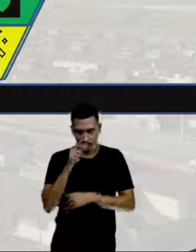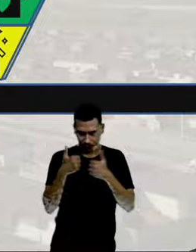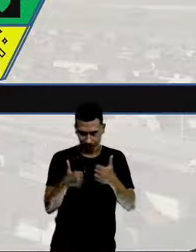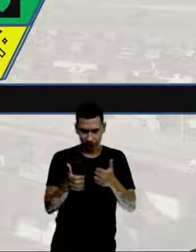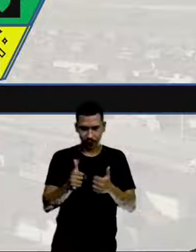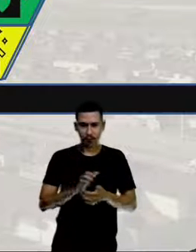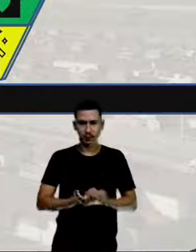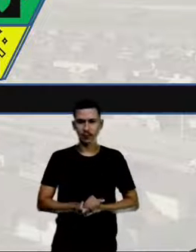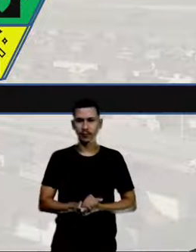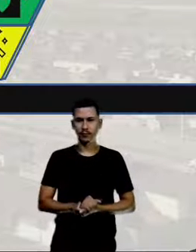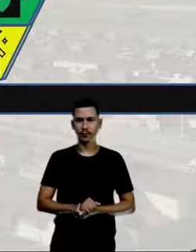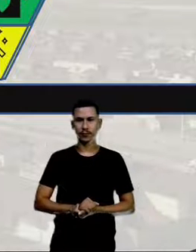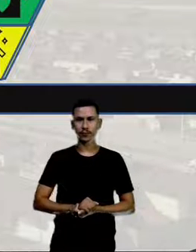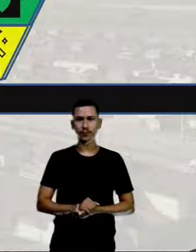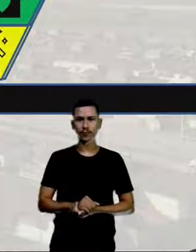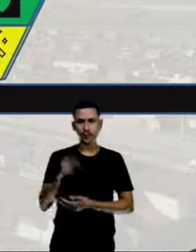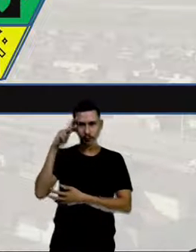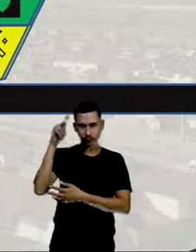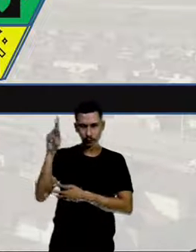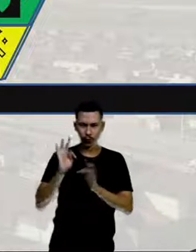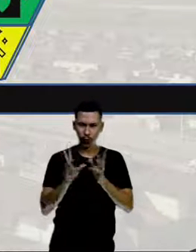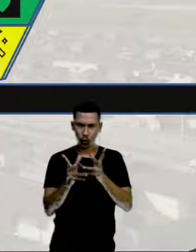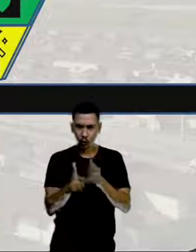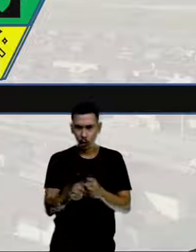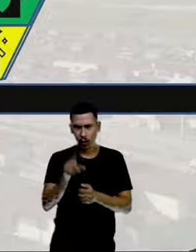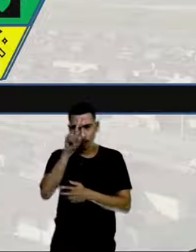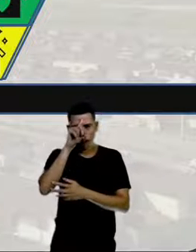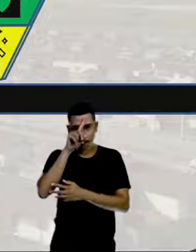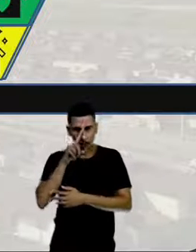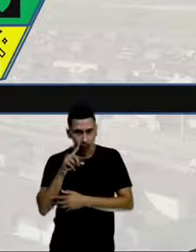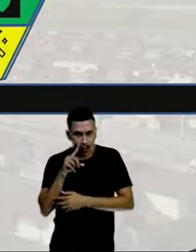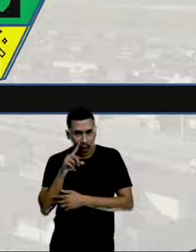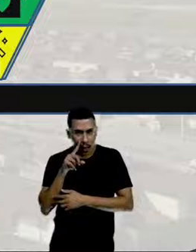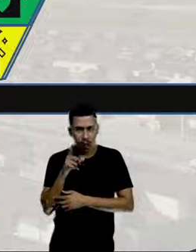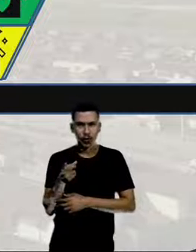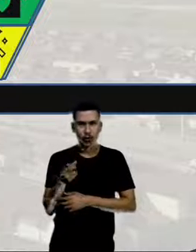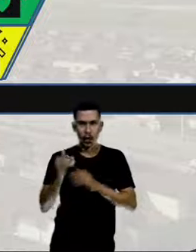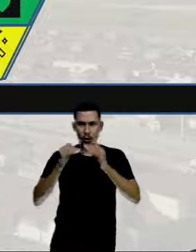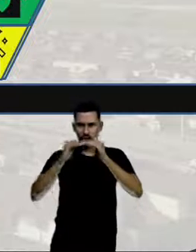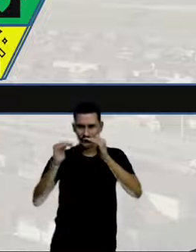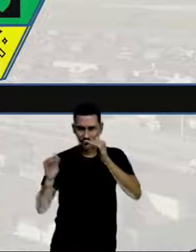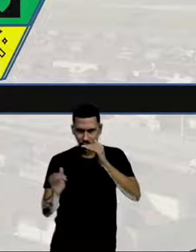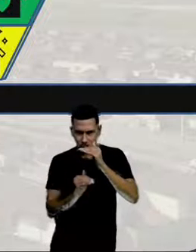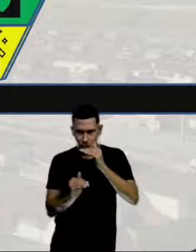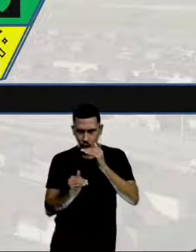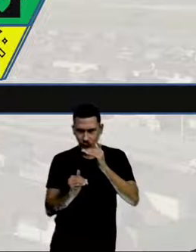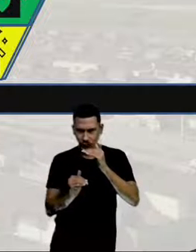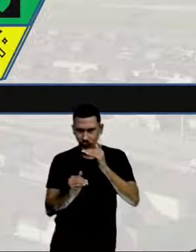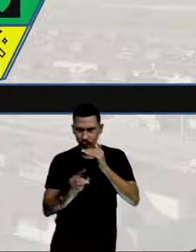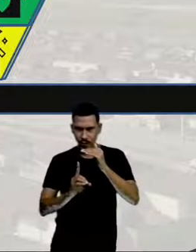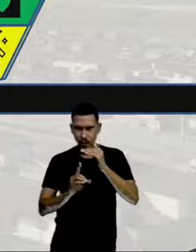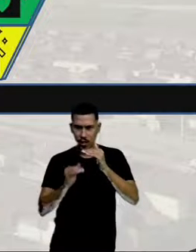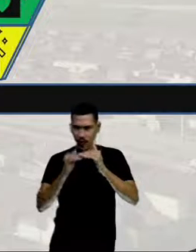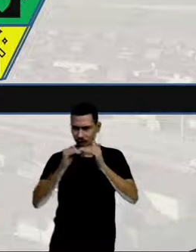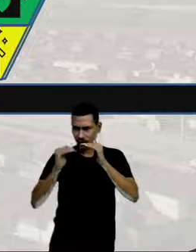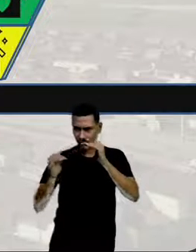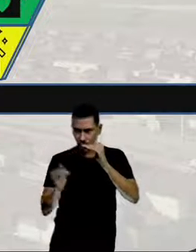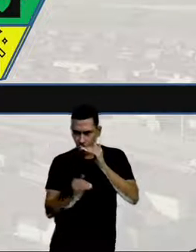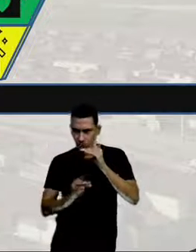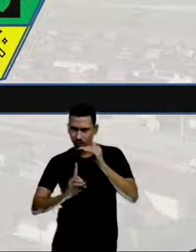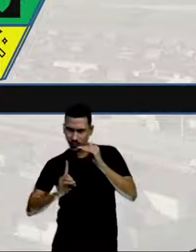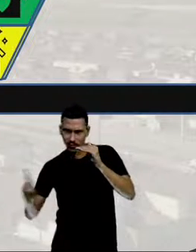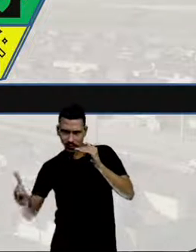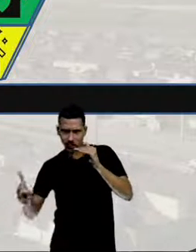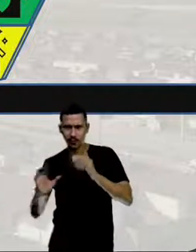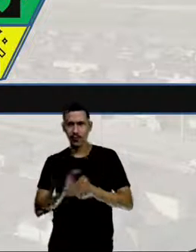tá certo? Lembrando, todas essas amarelas, elas são inferiores do lado direito.